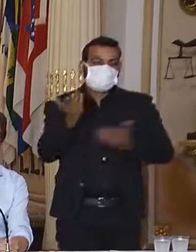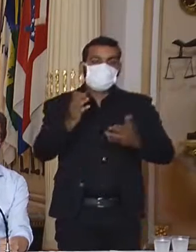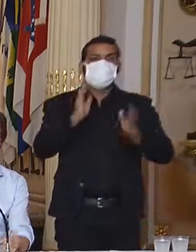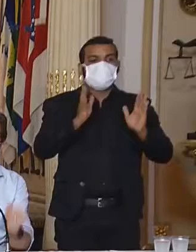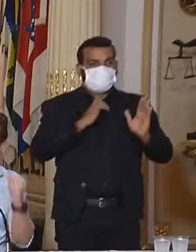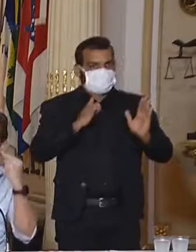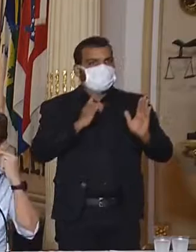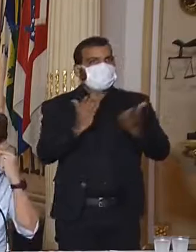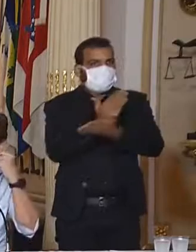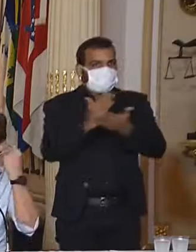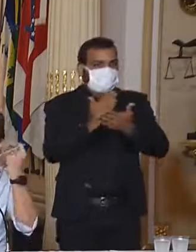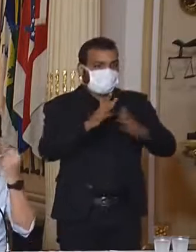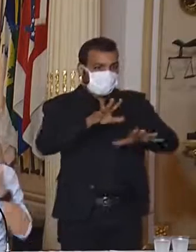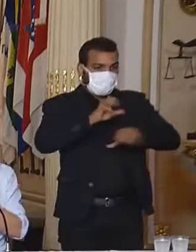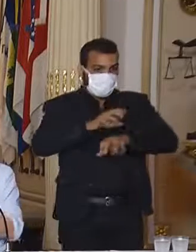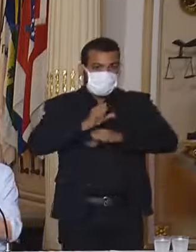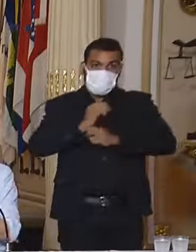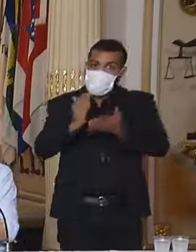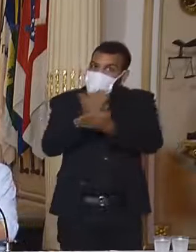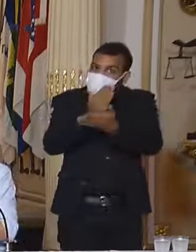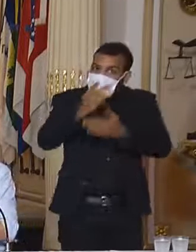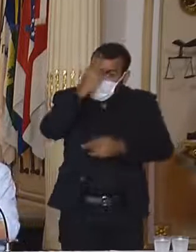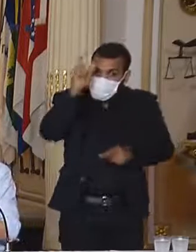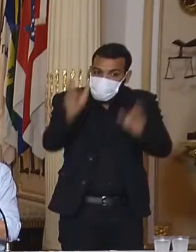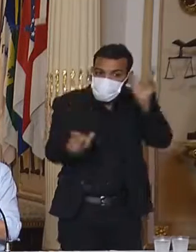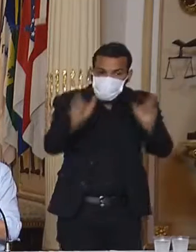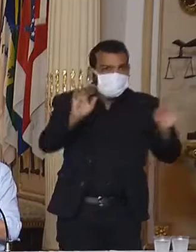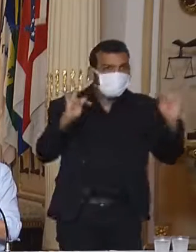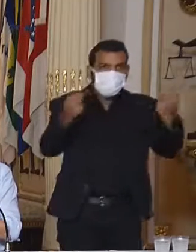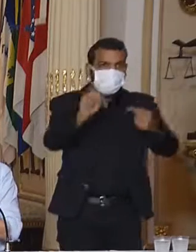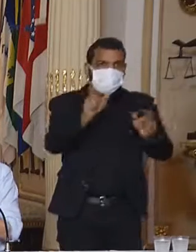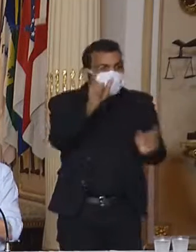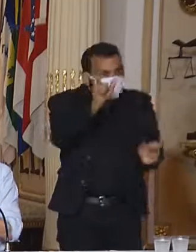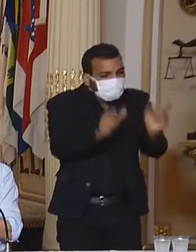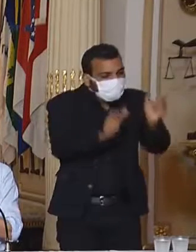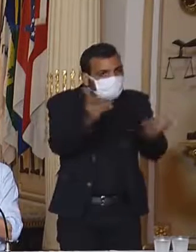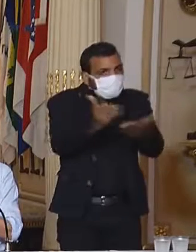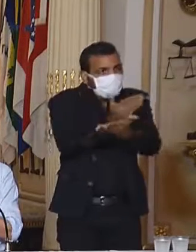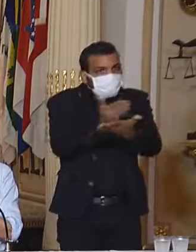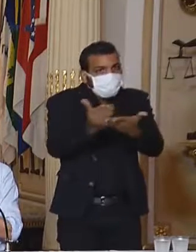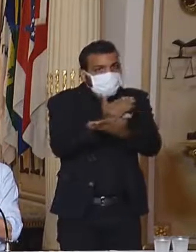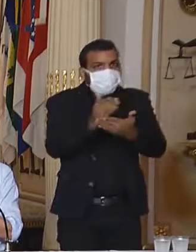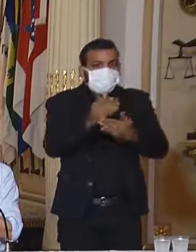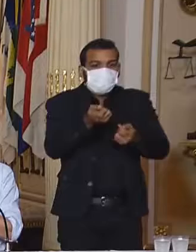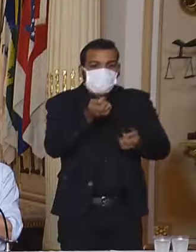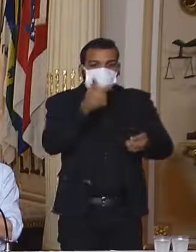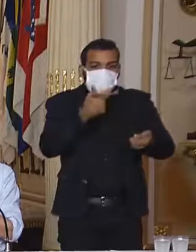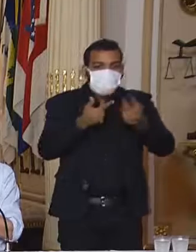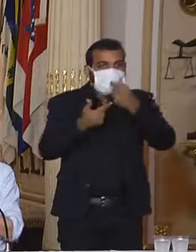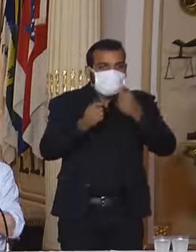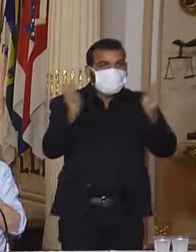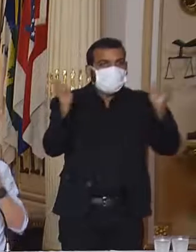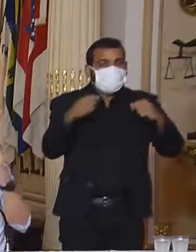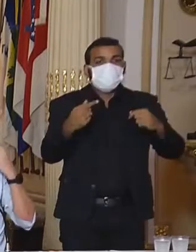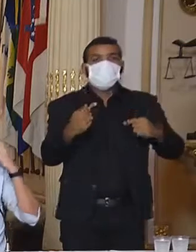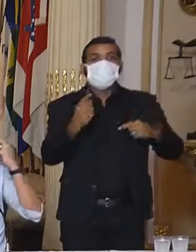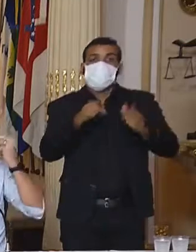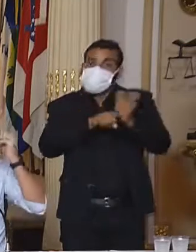especialmente naqueles casos em que se caracterizava uma resposta hiperinflamatória, que